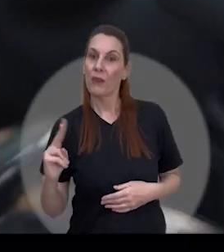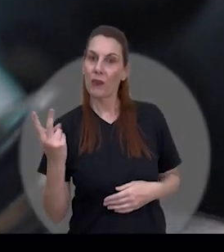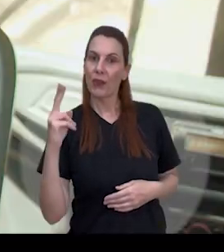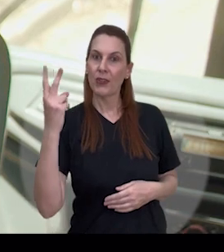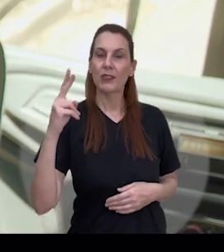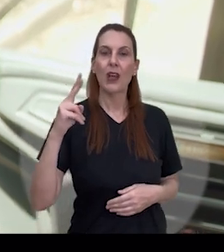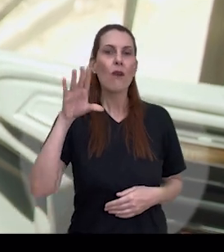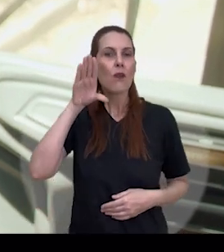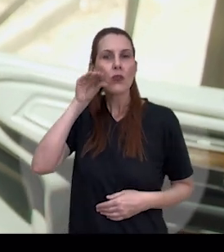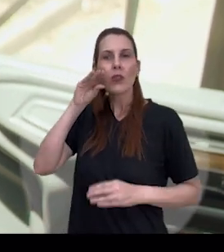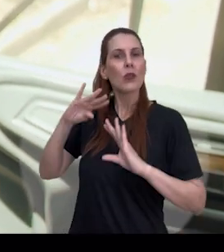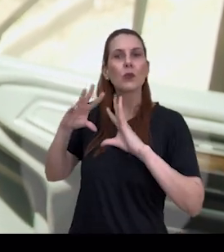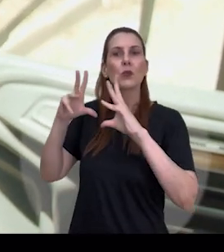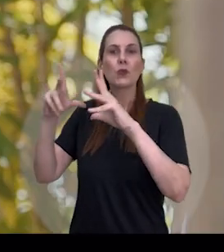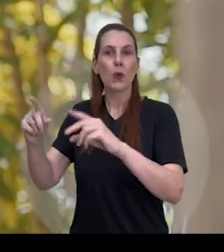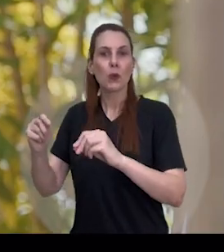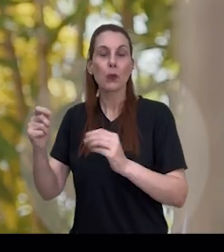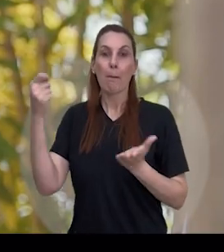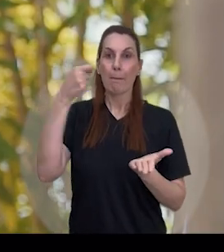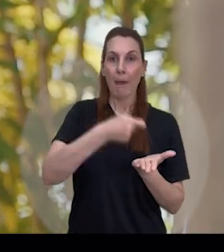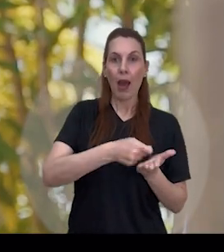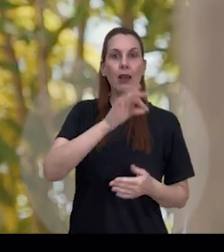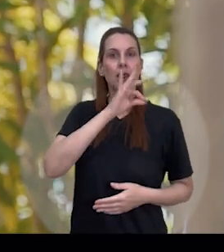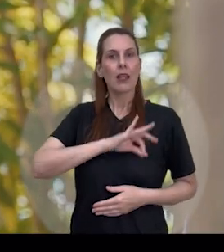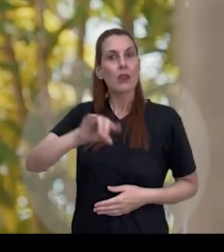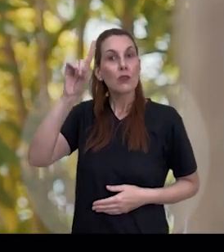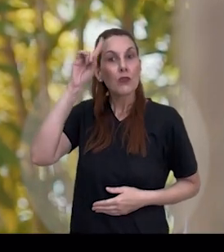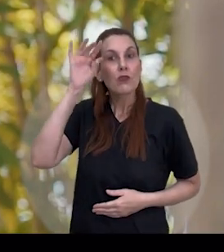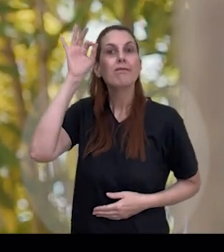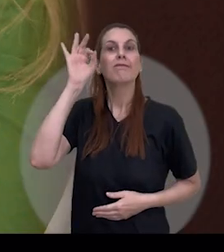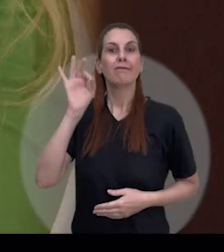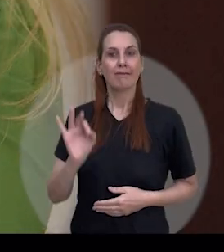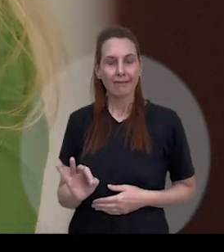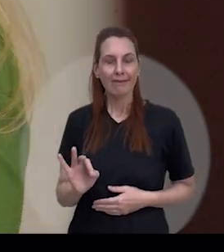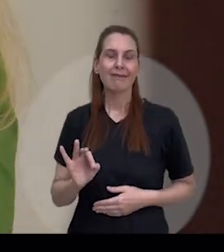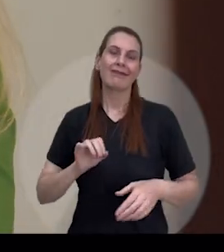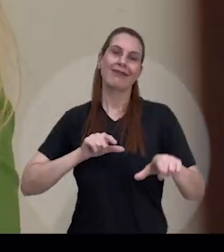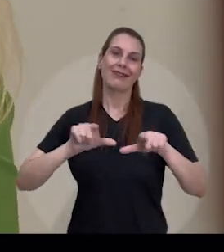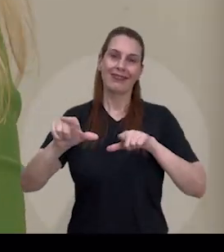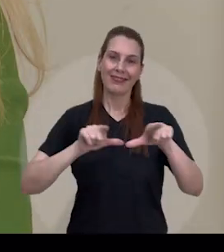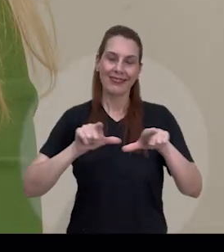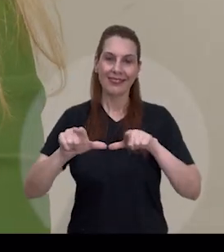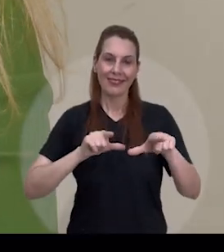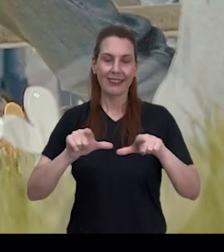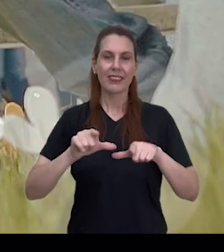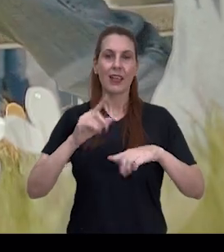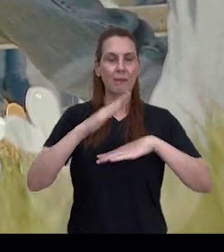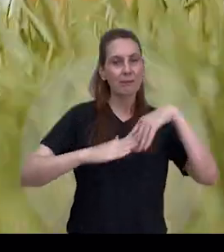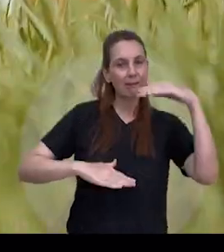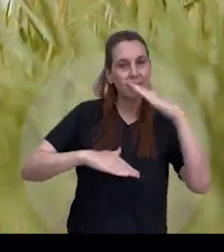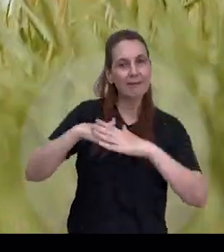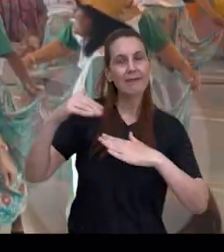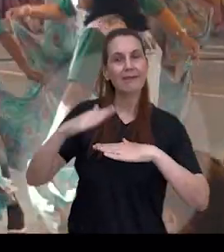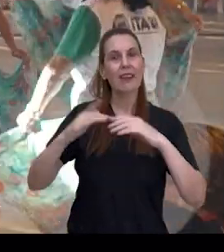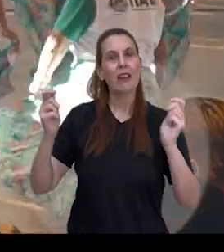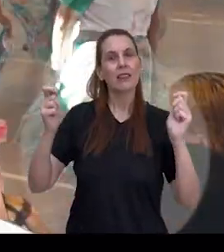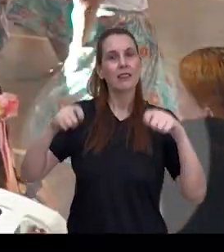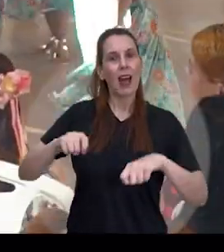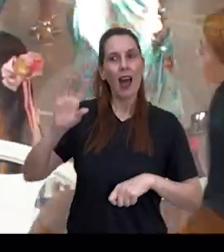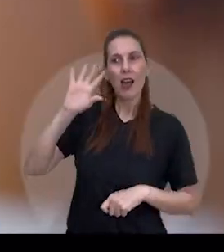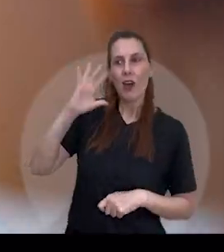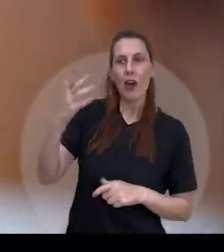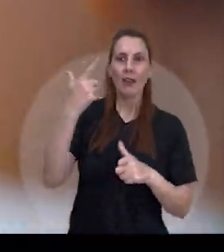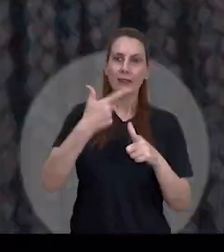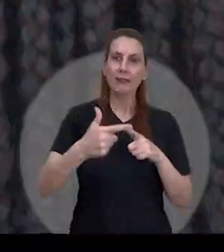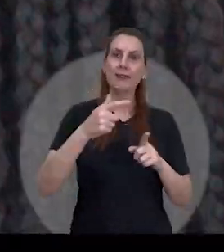população, com a valorização de todos os servidores pagando seus salários em dias. Trabalho e ações que vêm